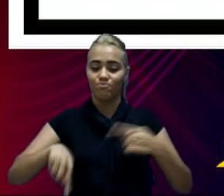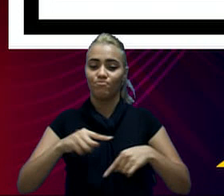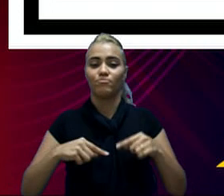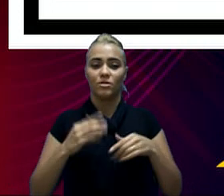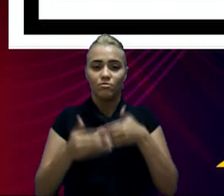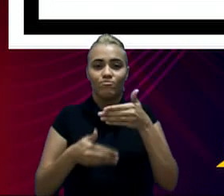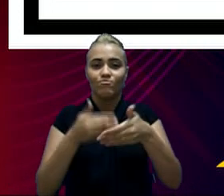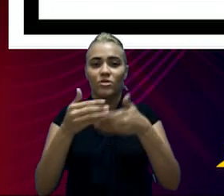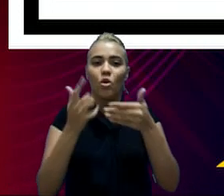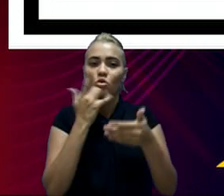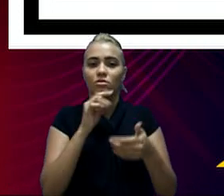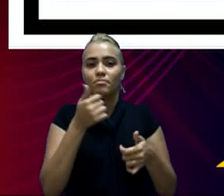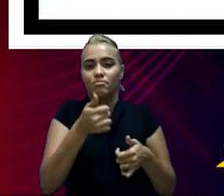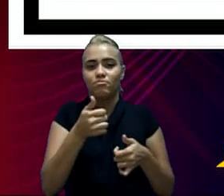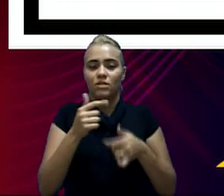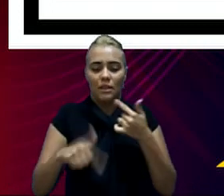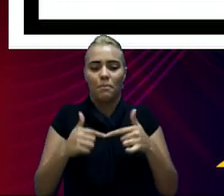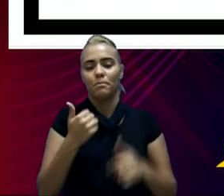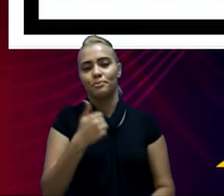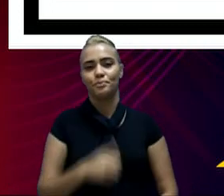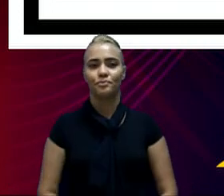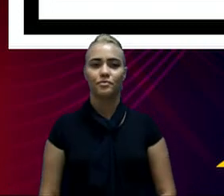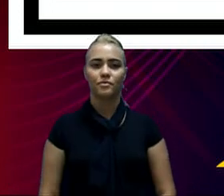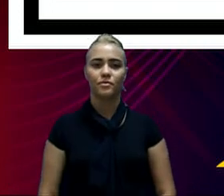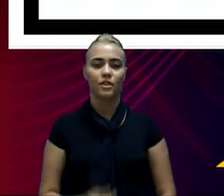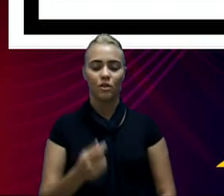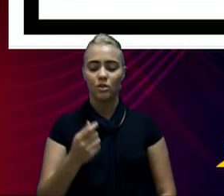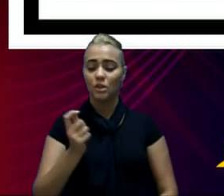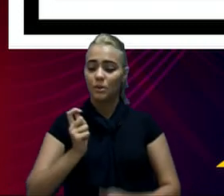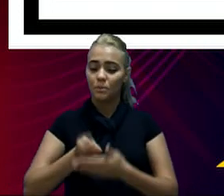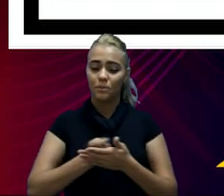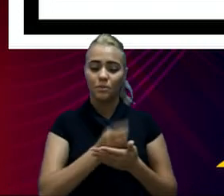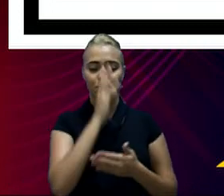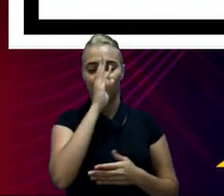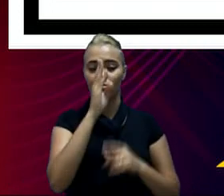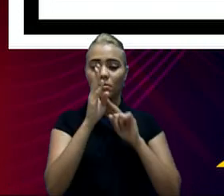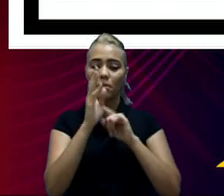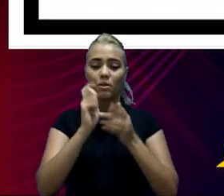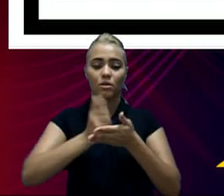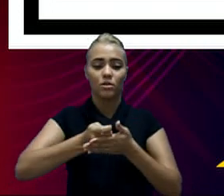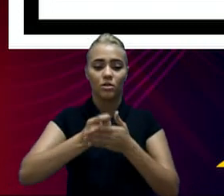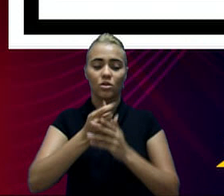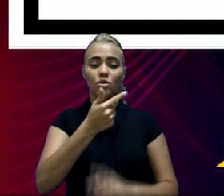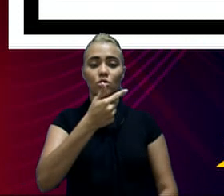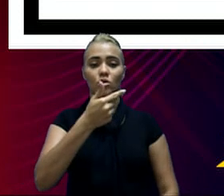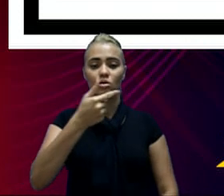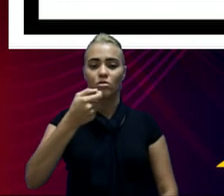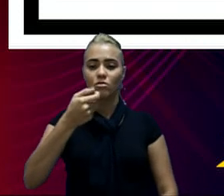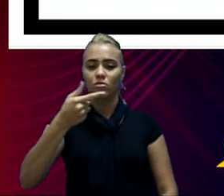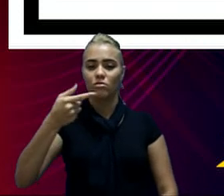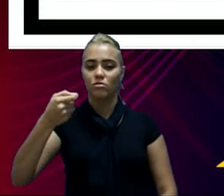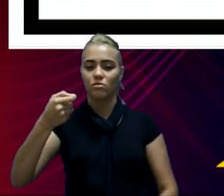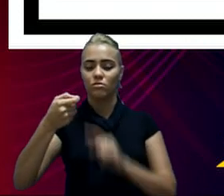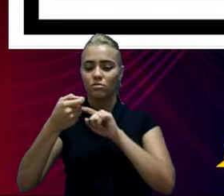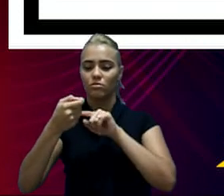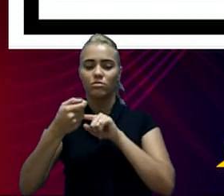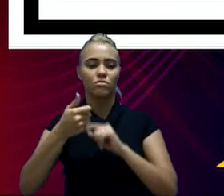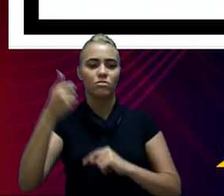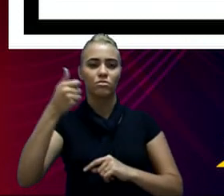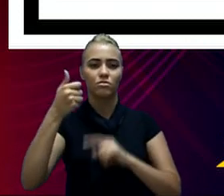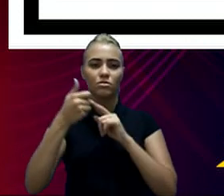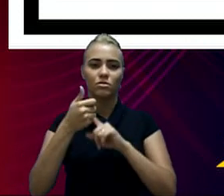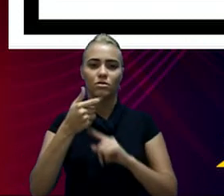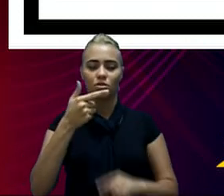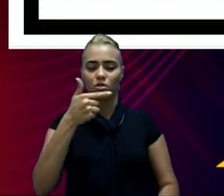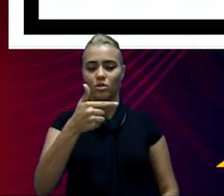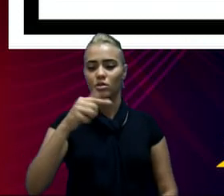quais foram as despesas primárias pagas no exercício de 2020? R